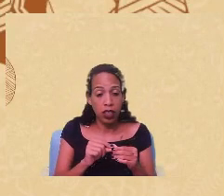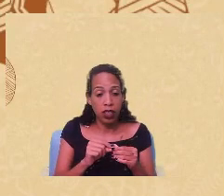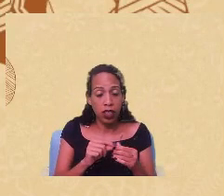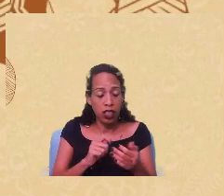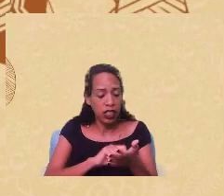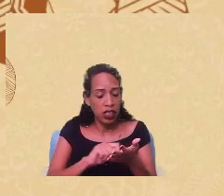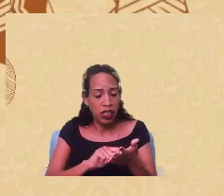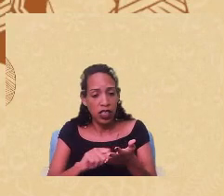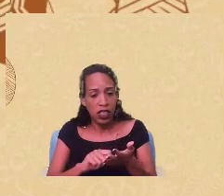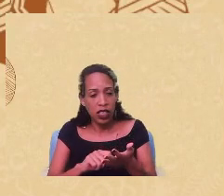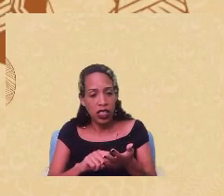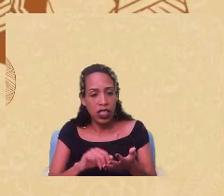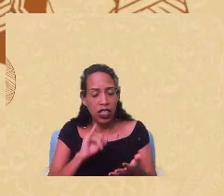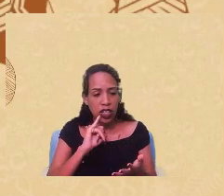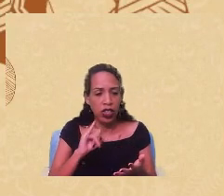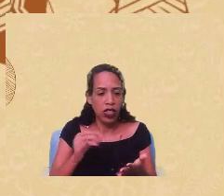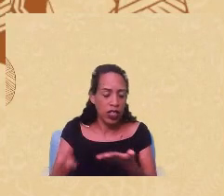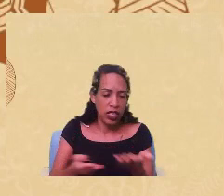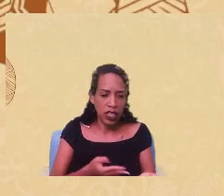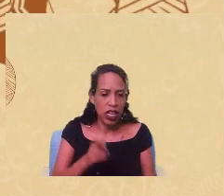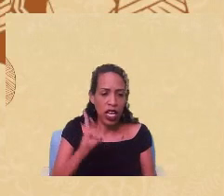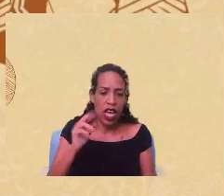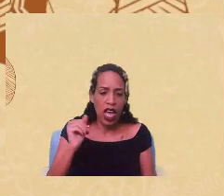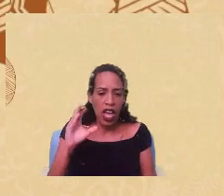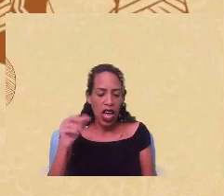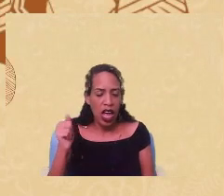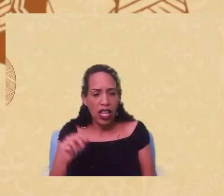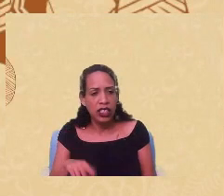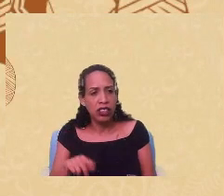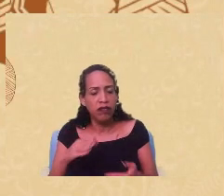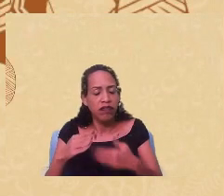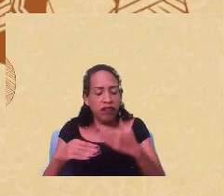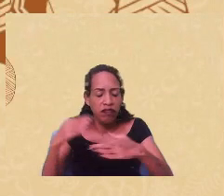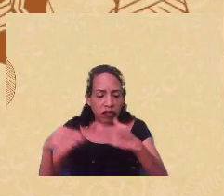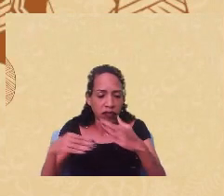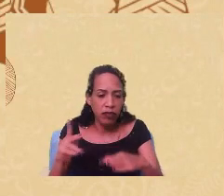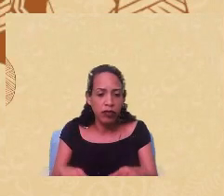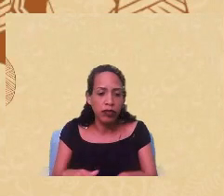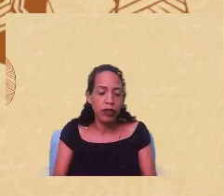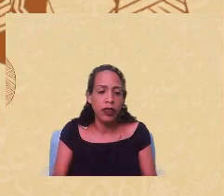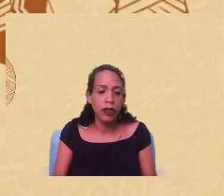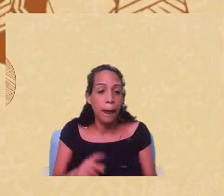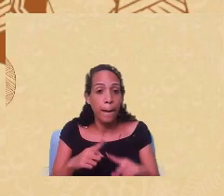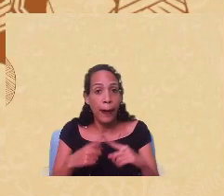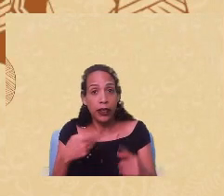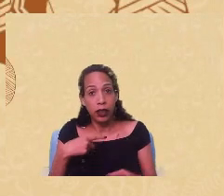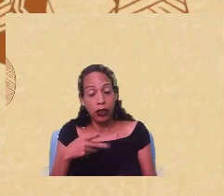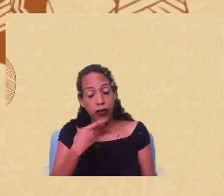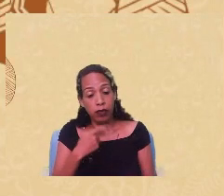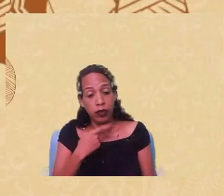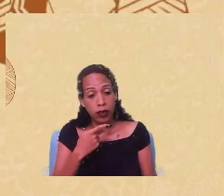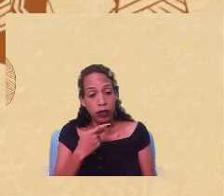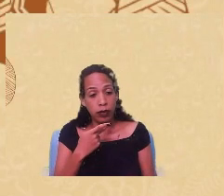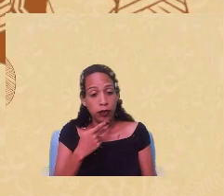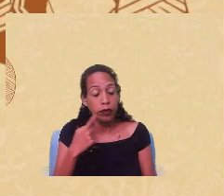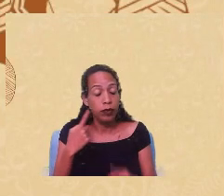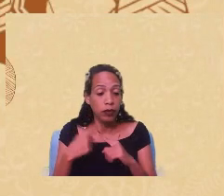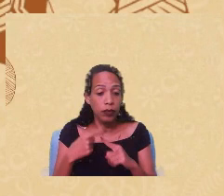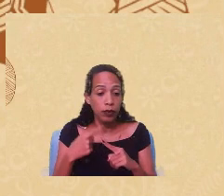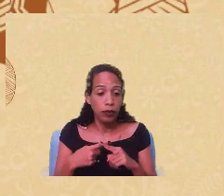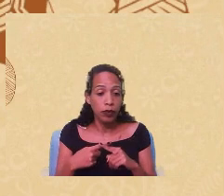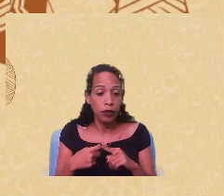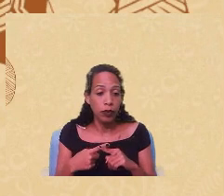ideologia o Freud traz a questão da raça da tradição enfim mas eu estou dizendo que é um implícito por conta